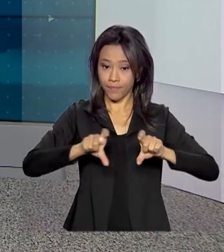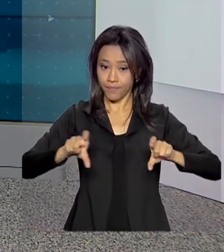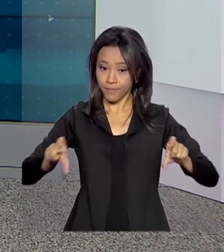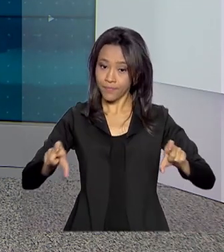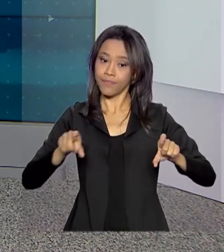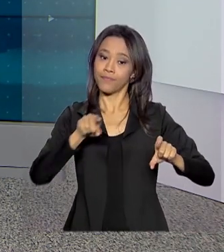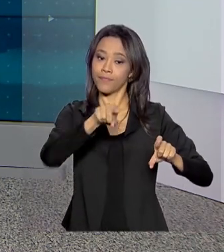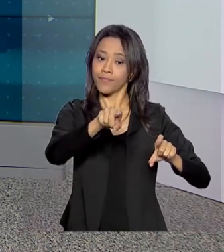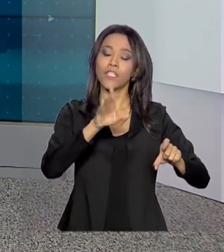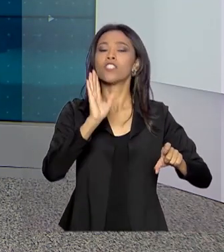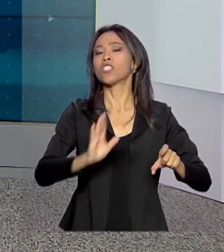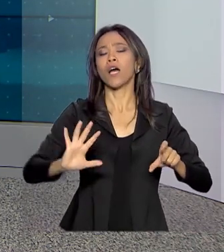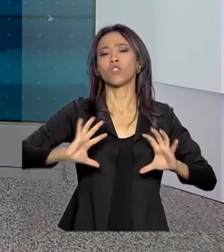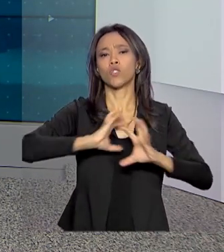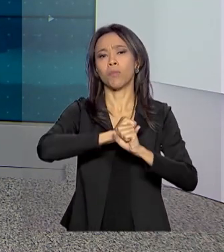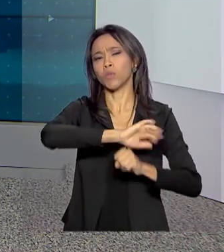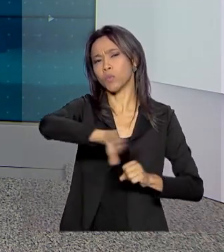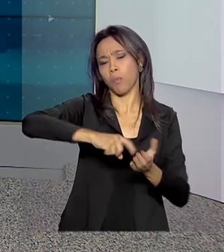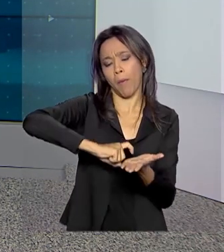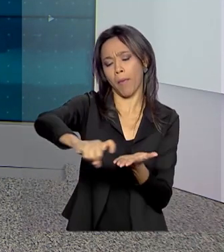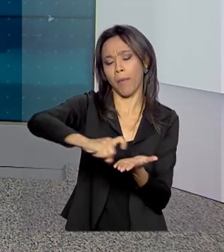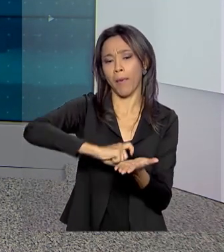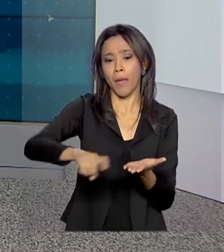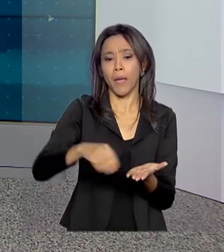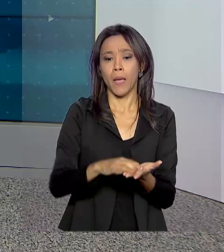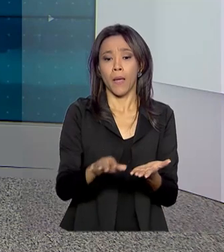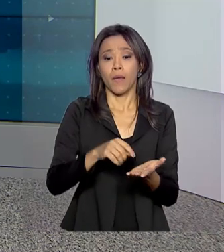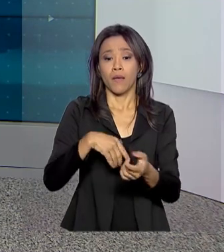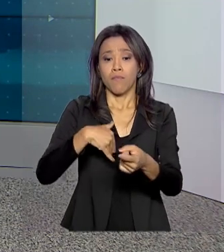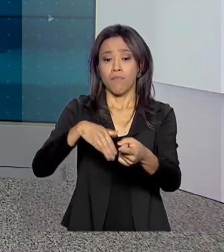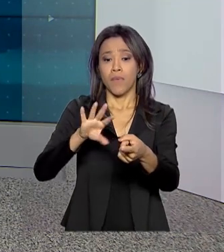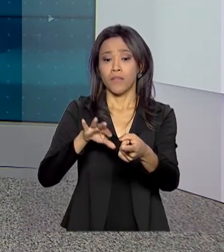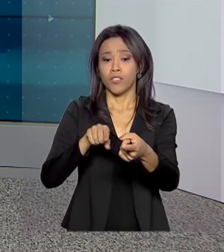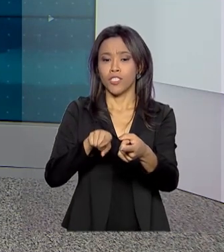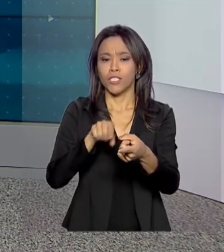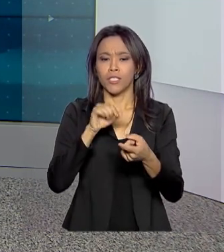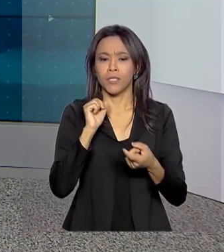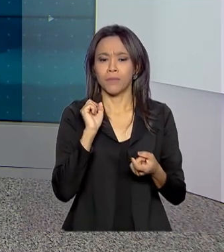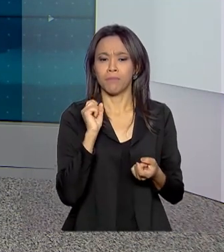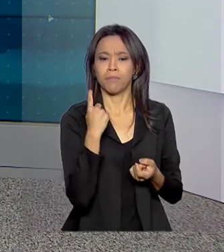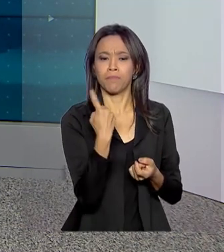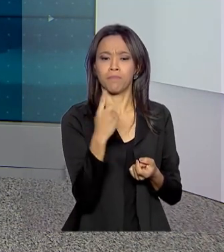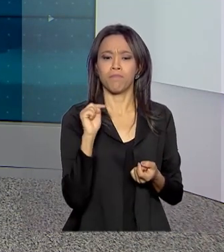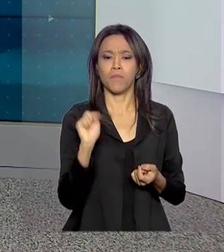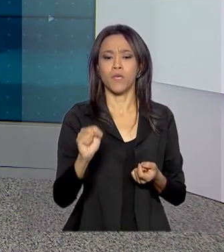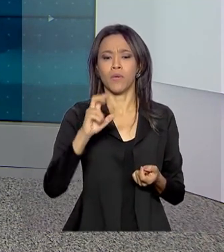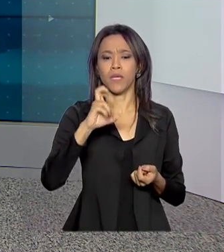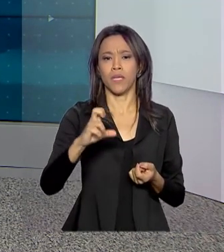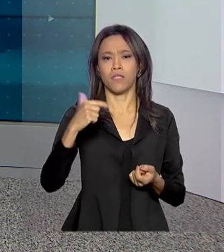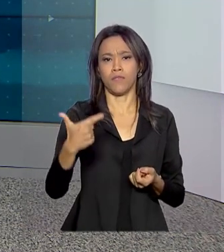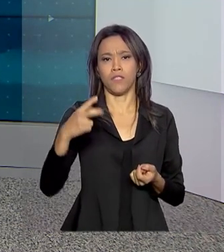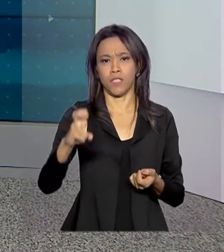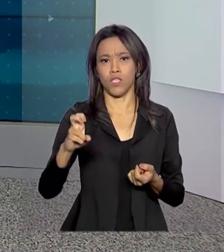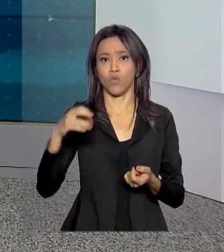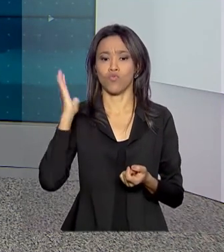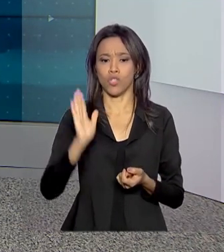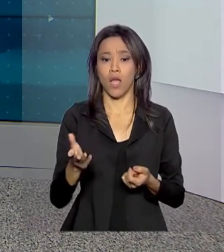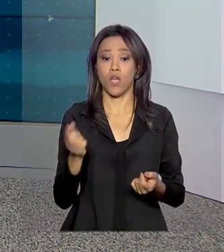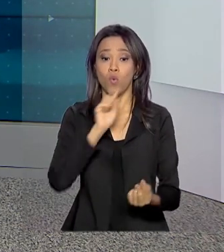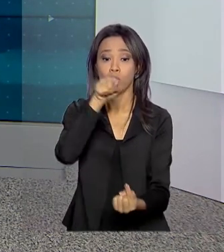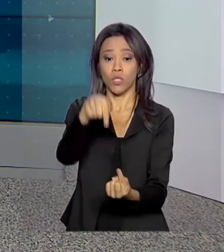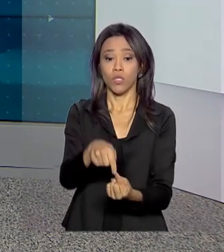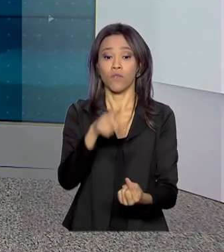agora foram digitalizados 1.525 serviços. E até 2022 a meta é digitalizar 3